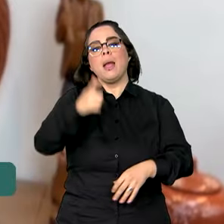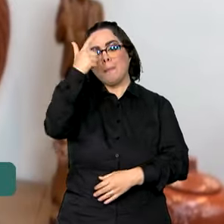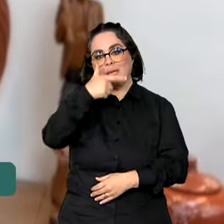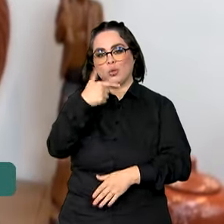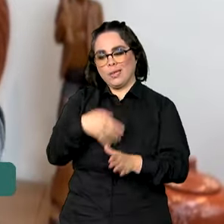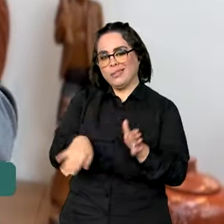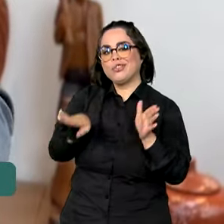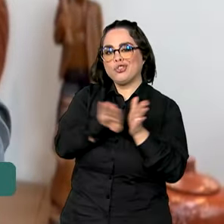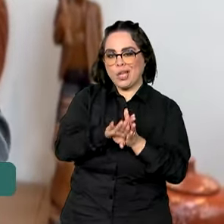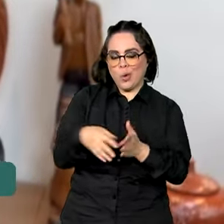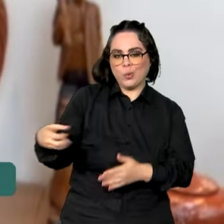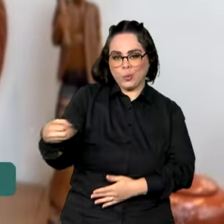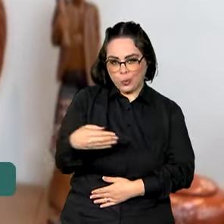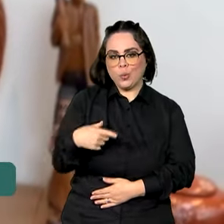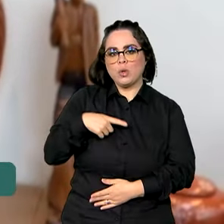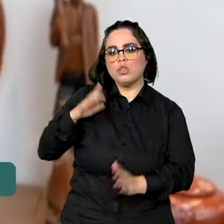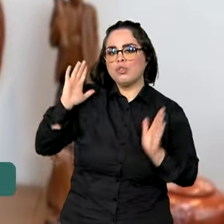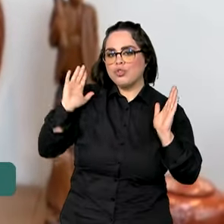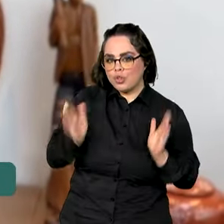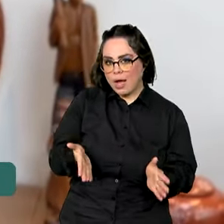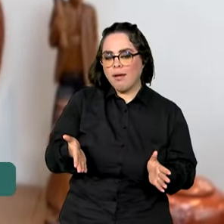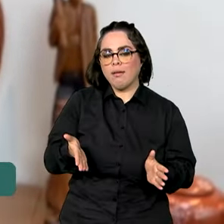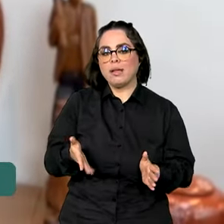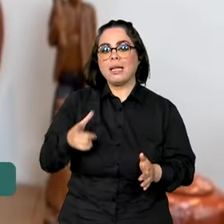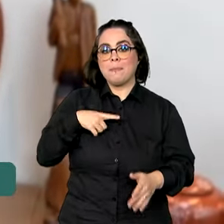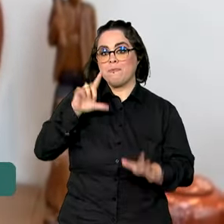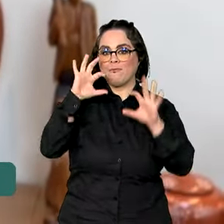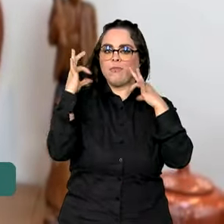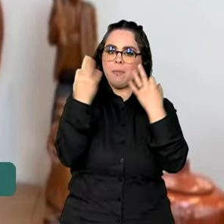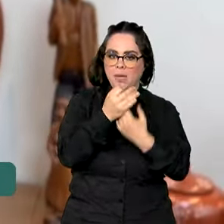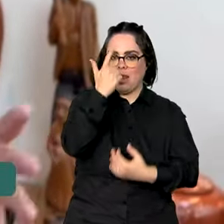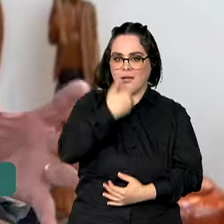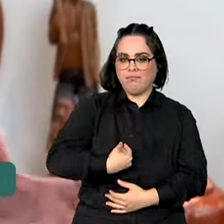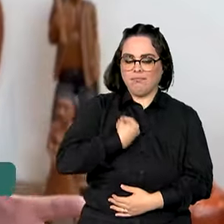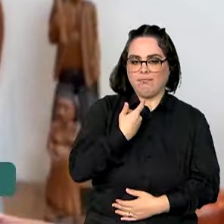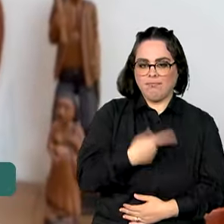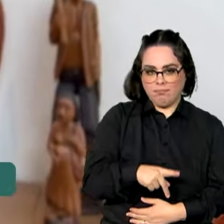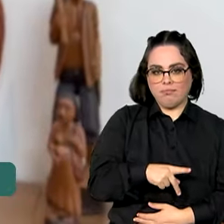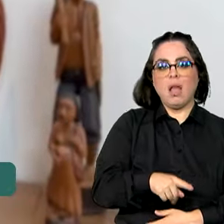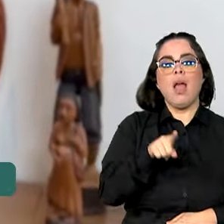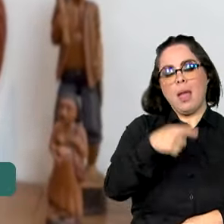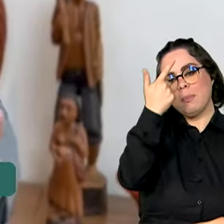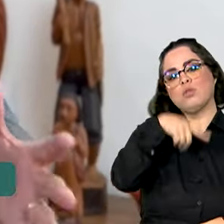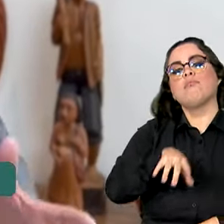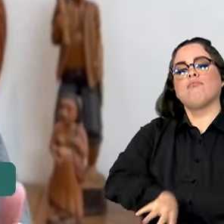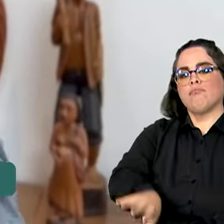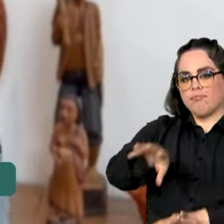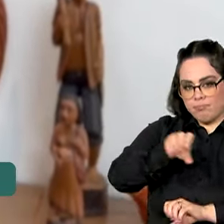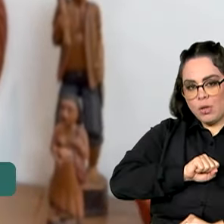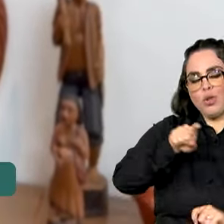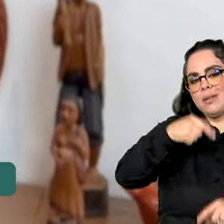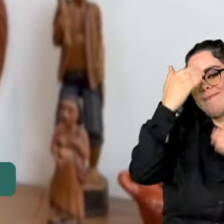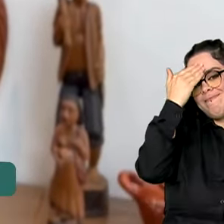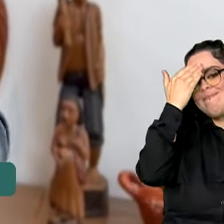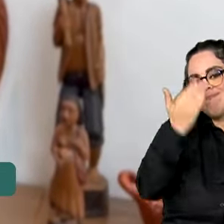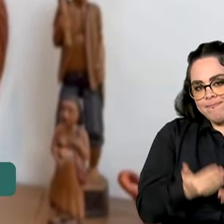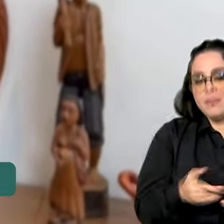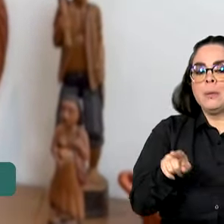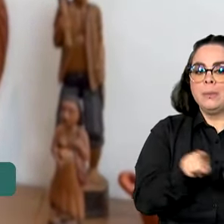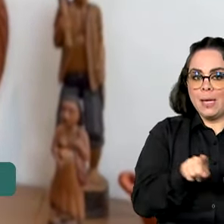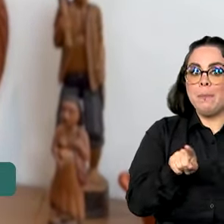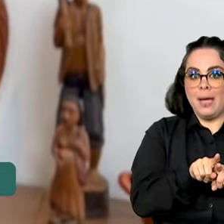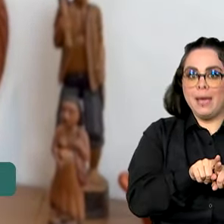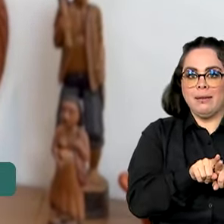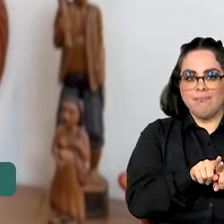chegaram até agora, são pessoas que têm famílias no Brasil e receberam, e aqui agradecemos, ali